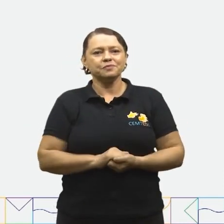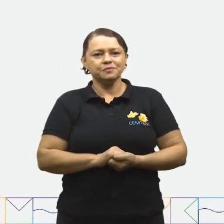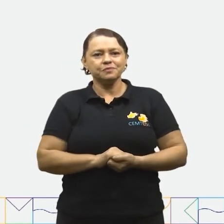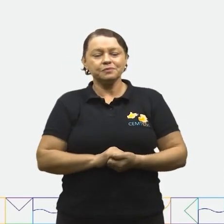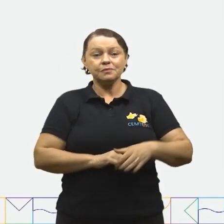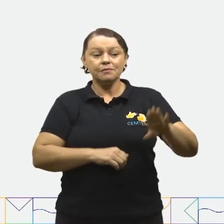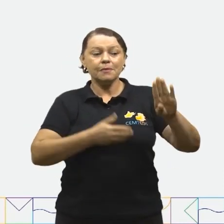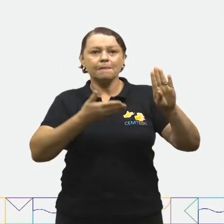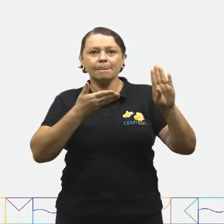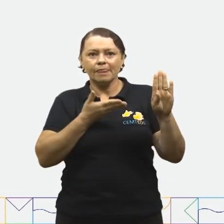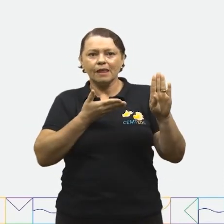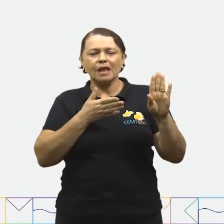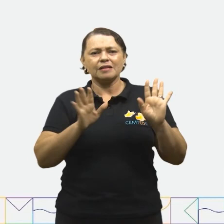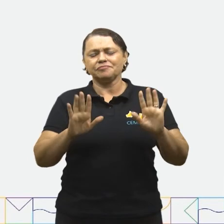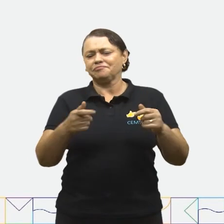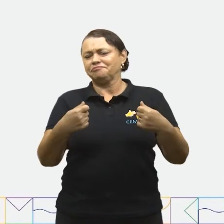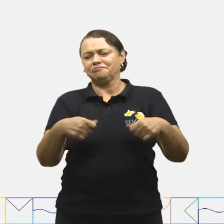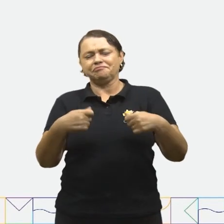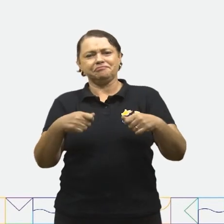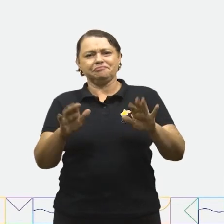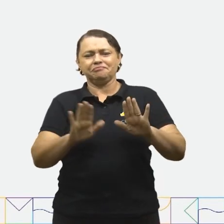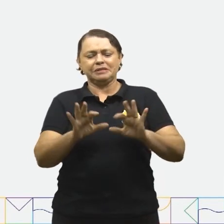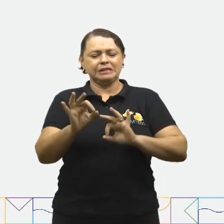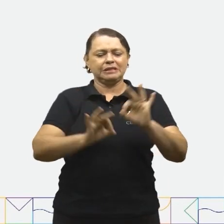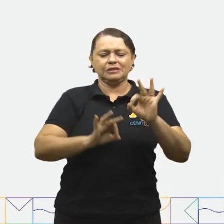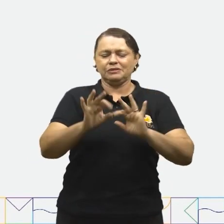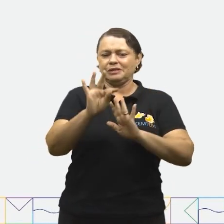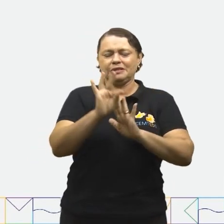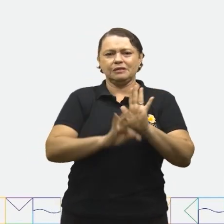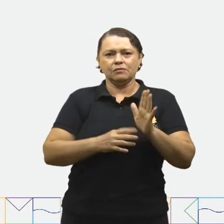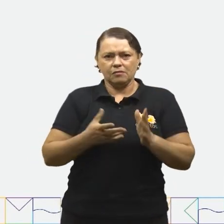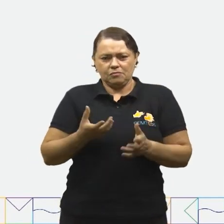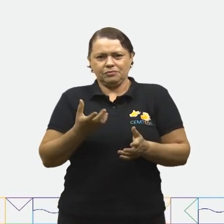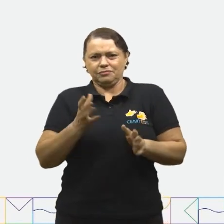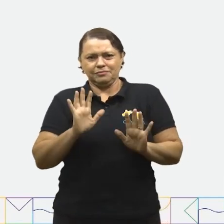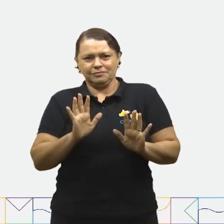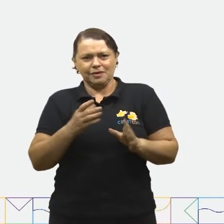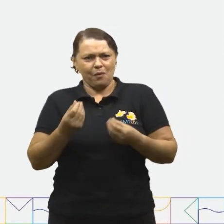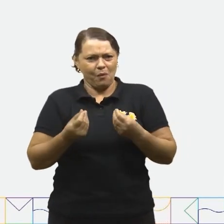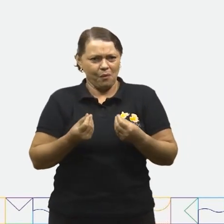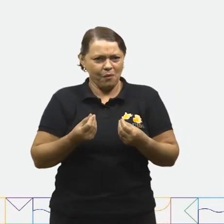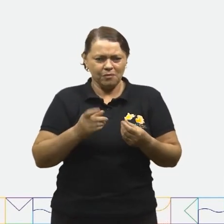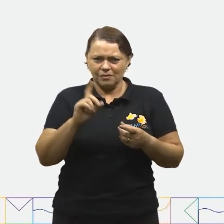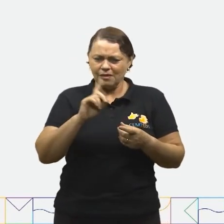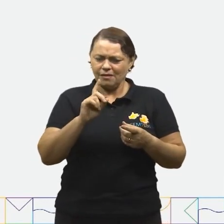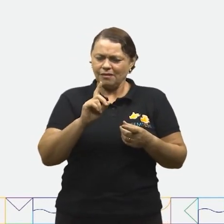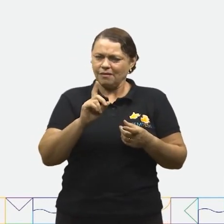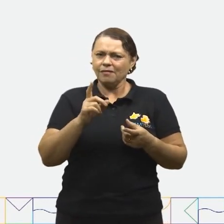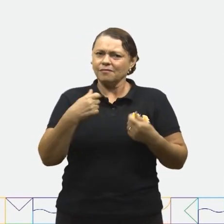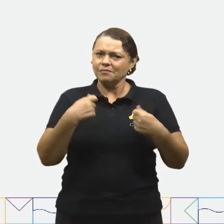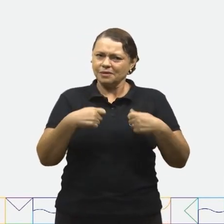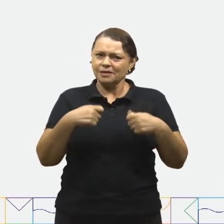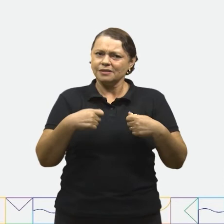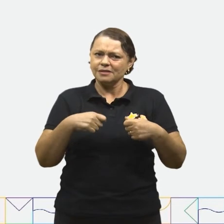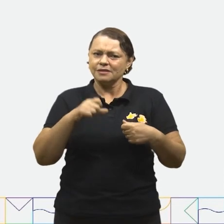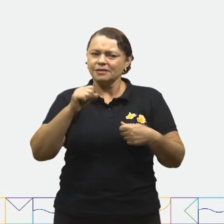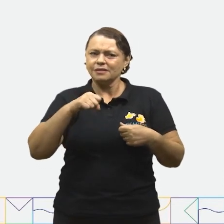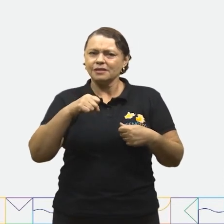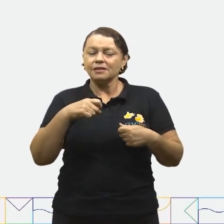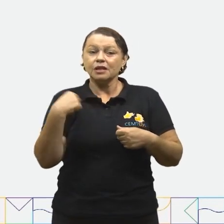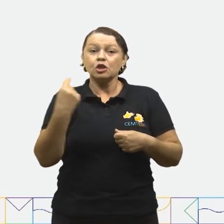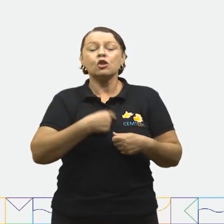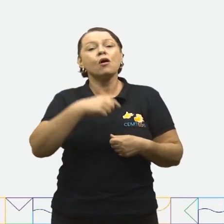Letra B. Não é necessário organizar um texto. Opa, como assim? Foi o contrário que aprendemos hoje. Nós